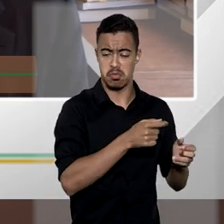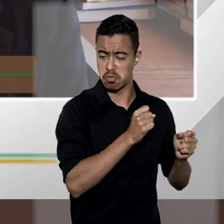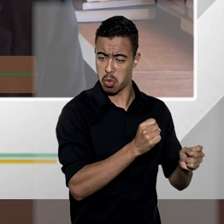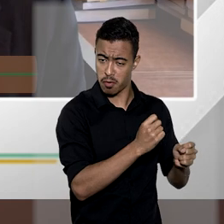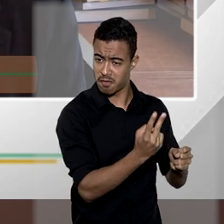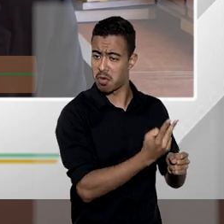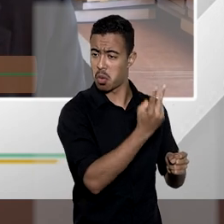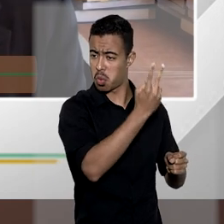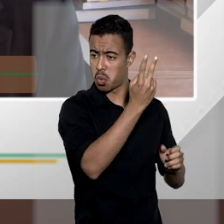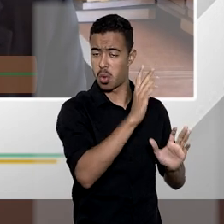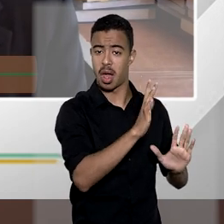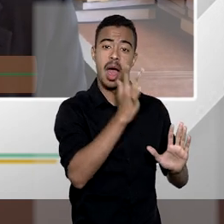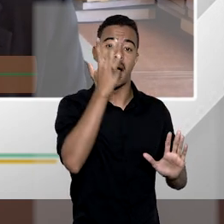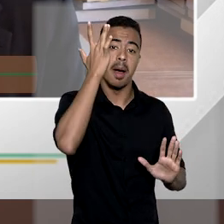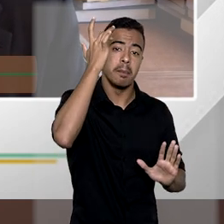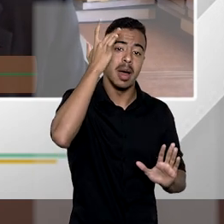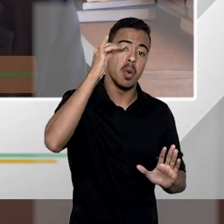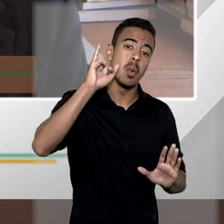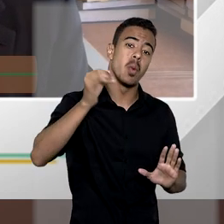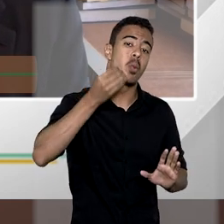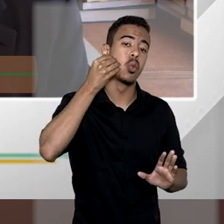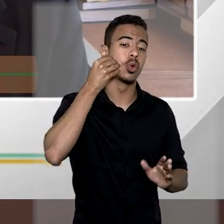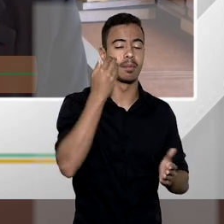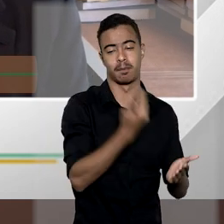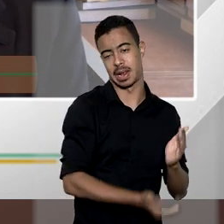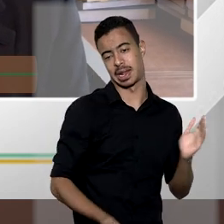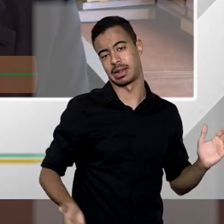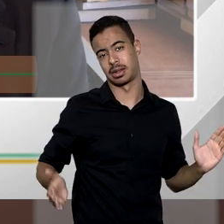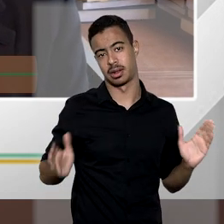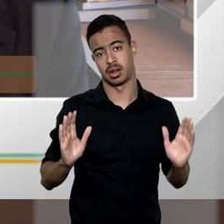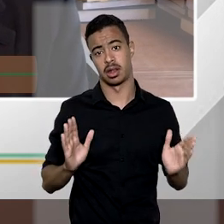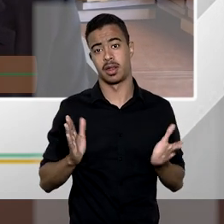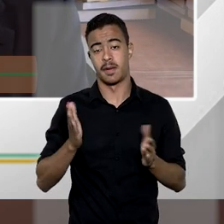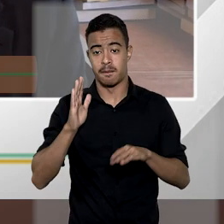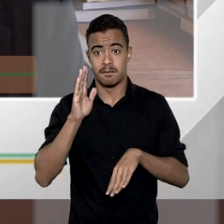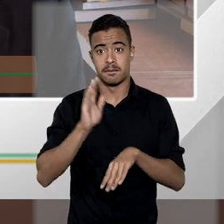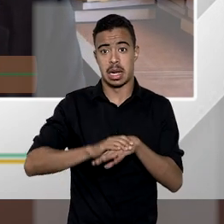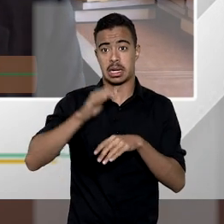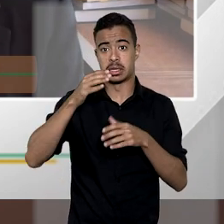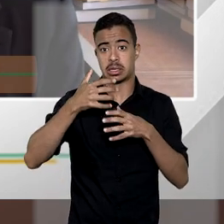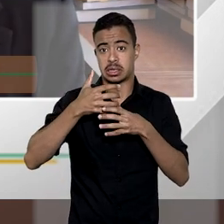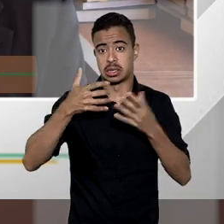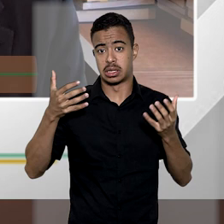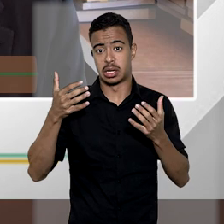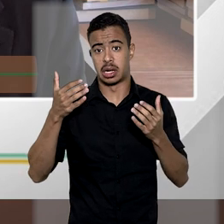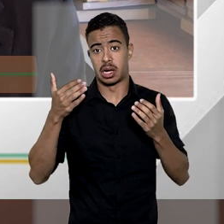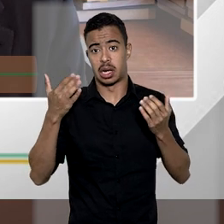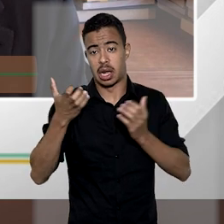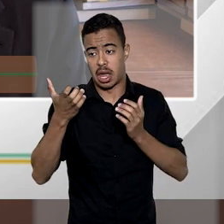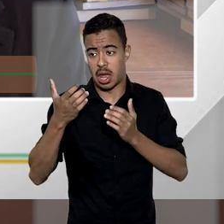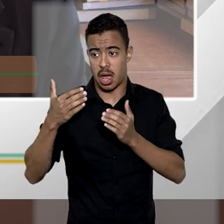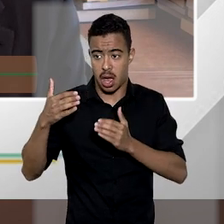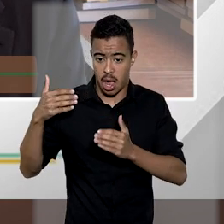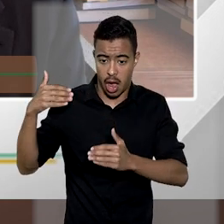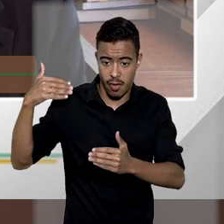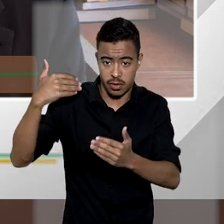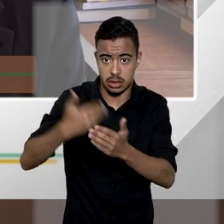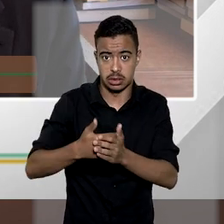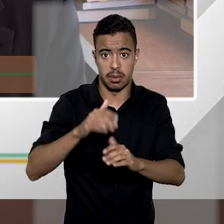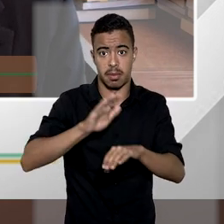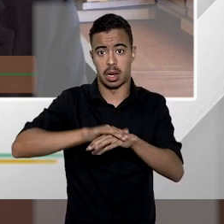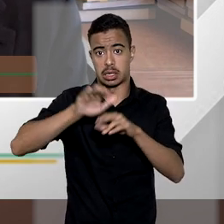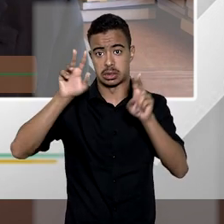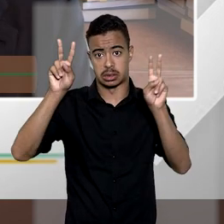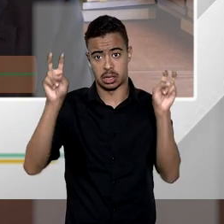oportunidades que ele porventura teria e isso ficou um pouco mais acentuado se o Tiago me permite avançar um pouco